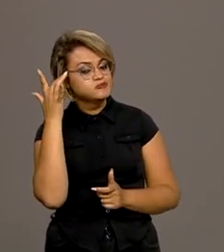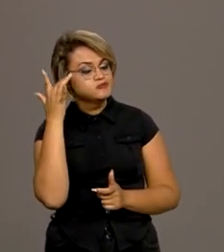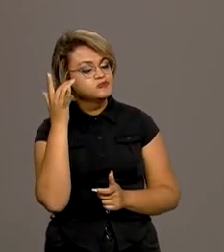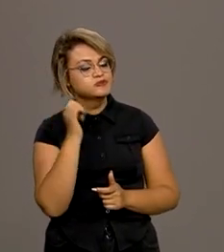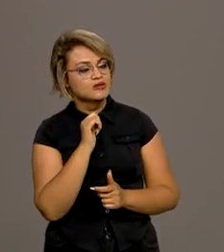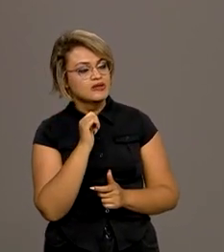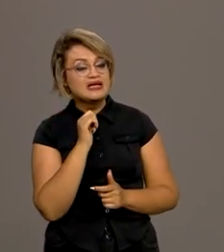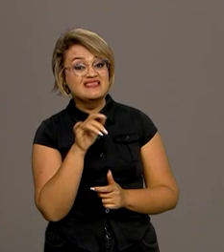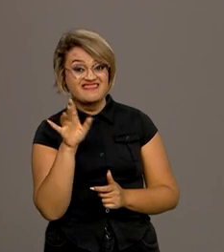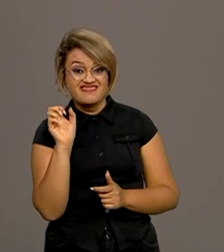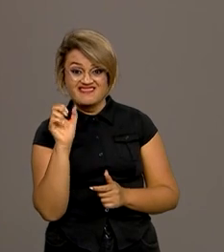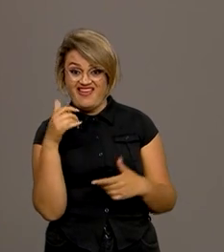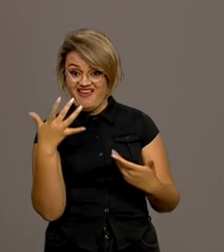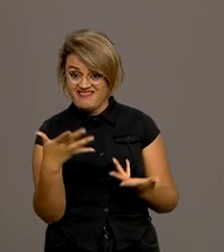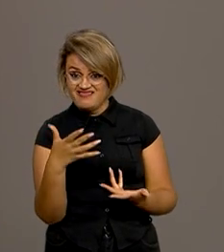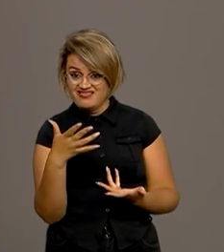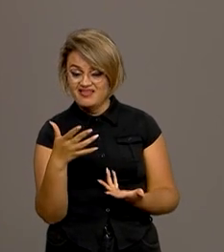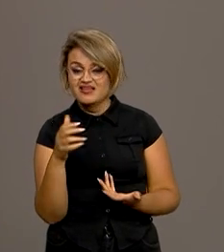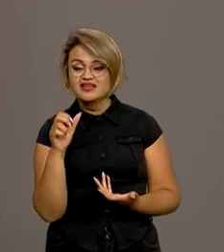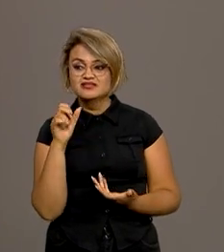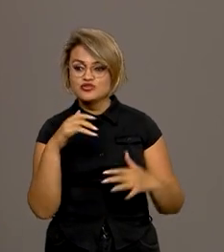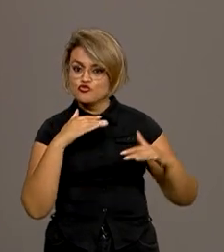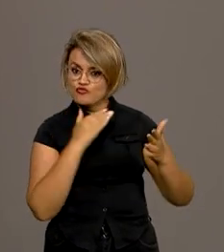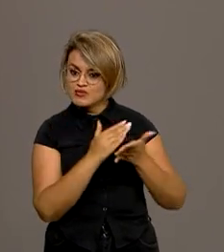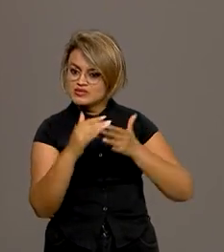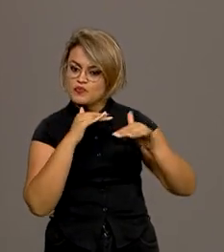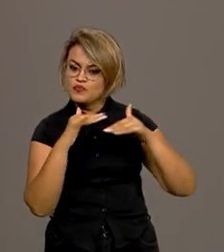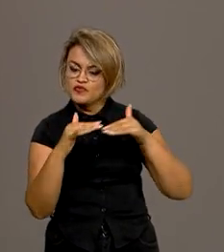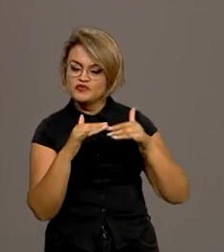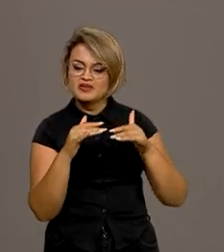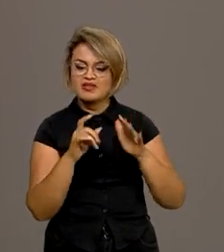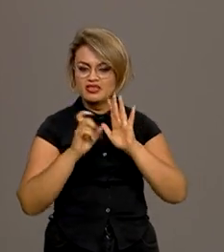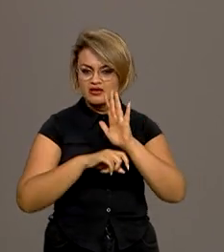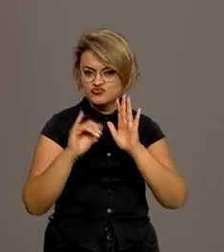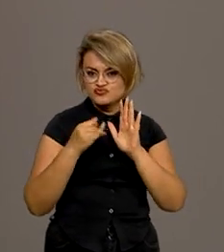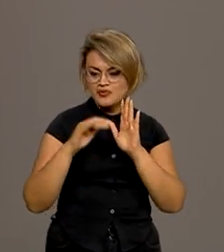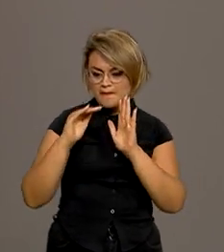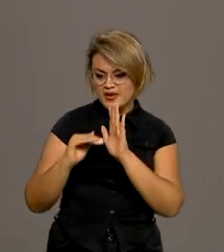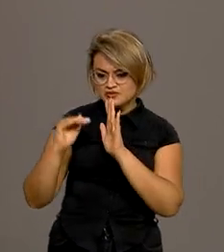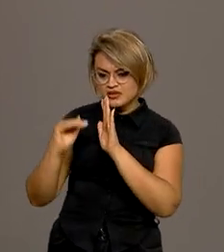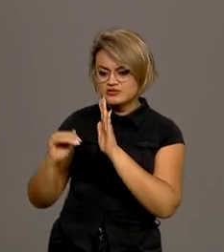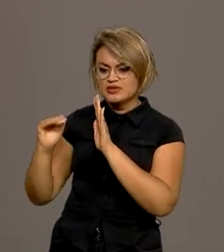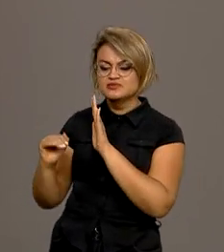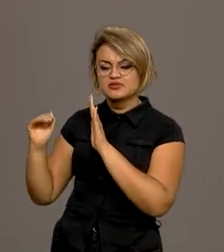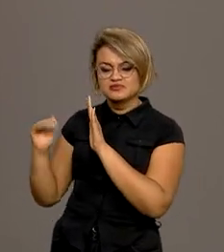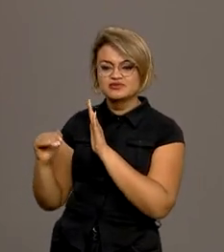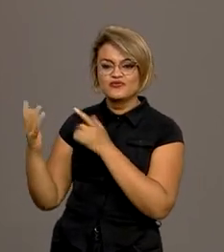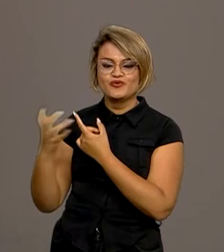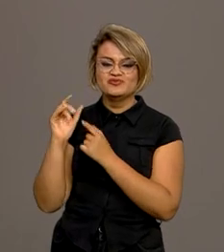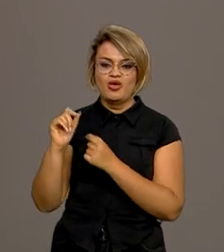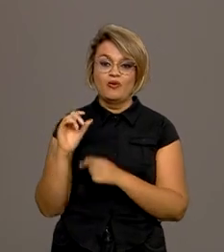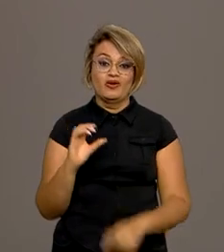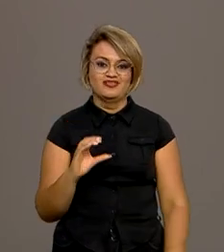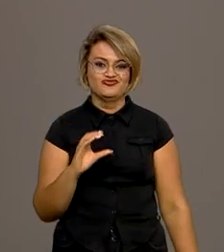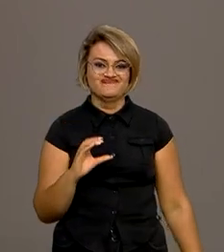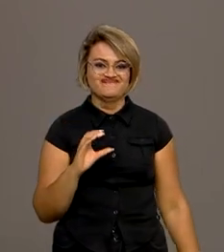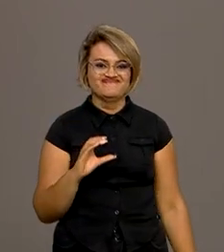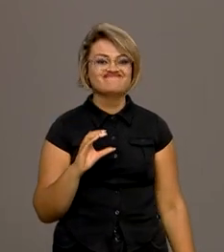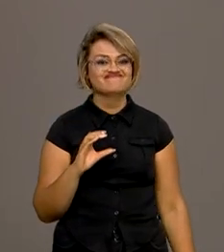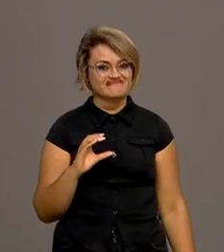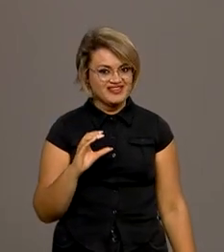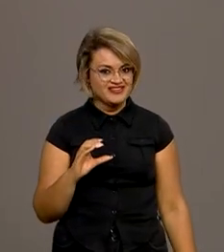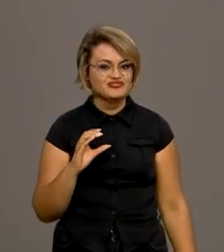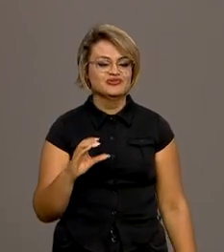E uma vez que também começou o fluxo de queda da taxa de juros, vai influenciar o crédito. Então, não tenha dúvida,